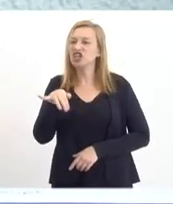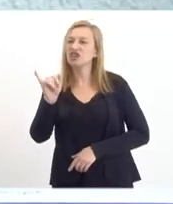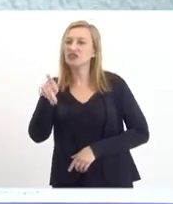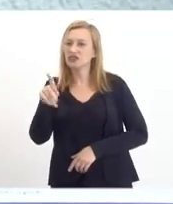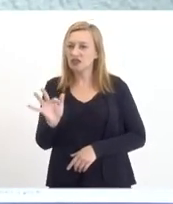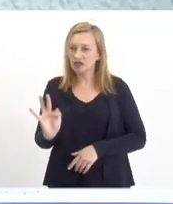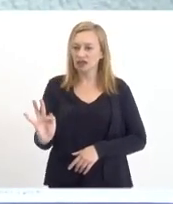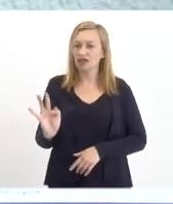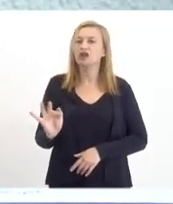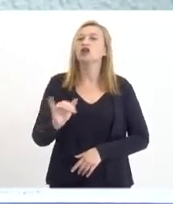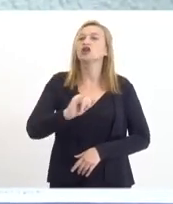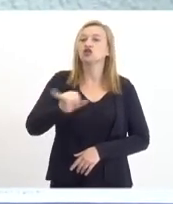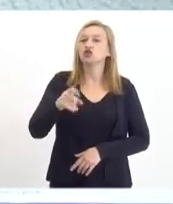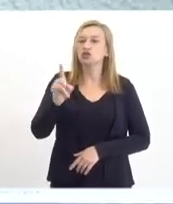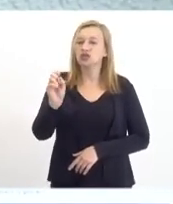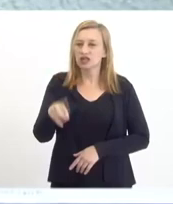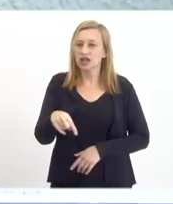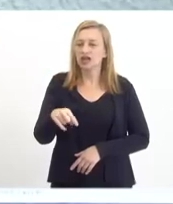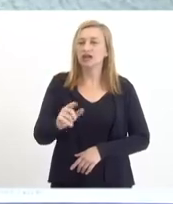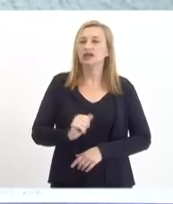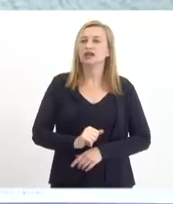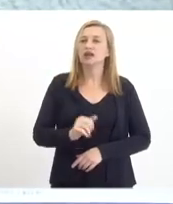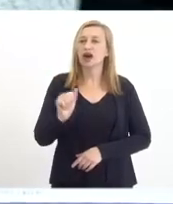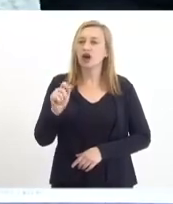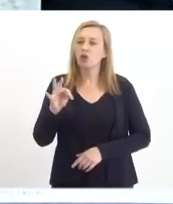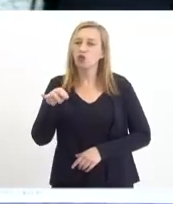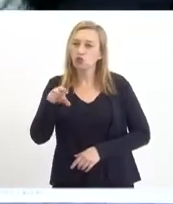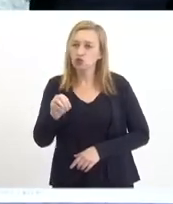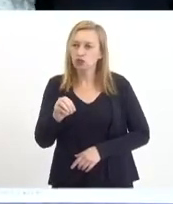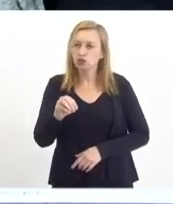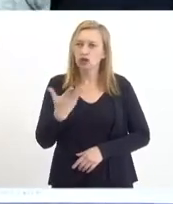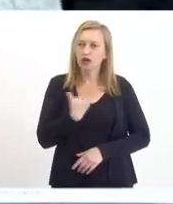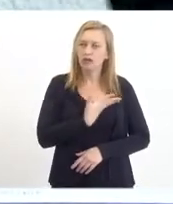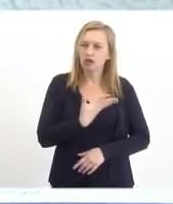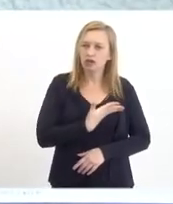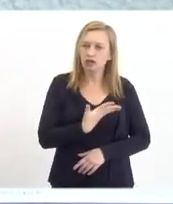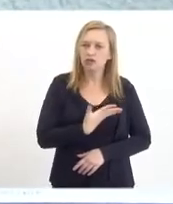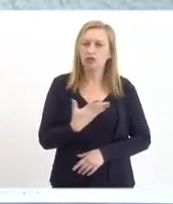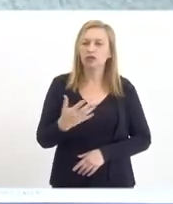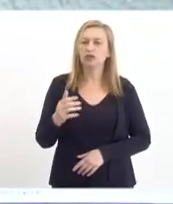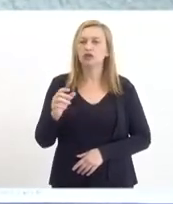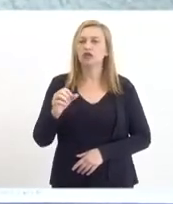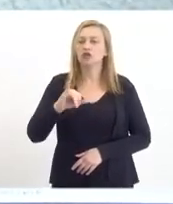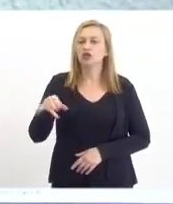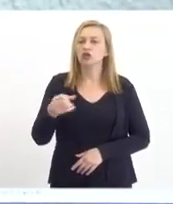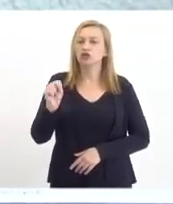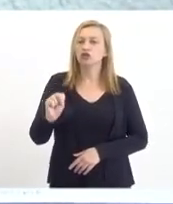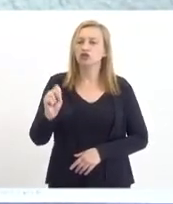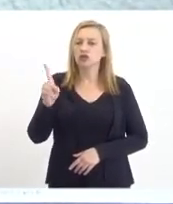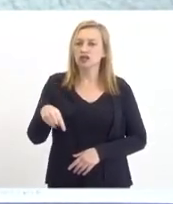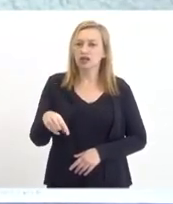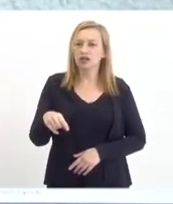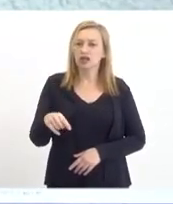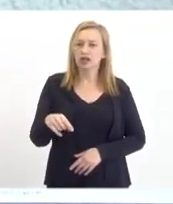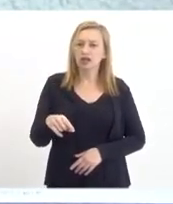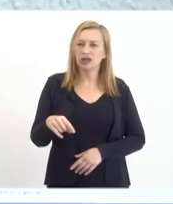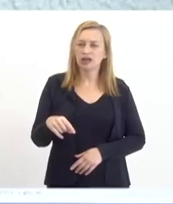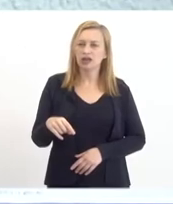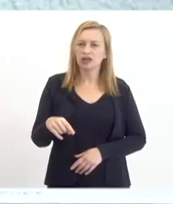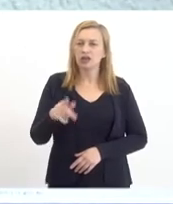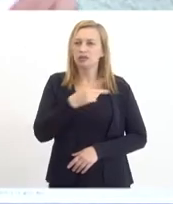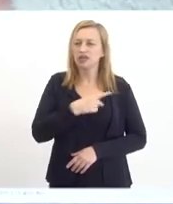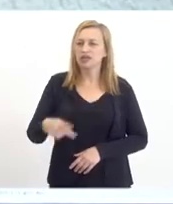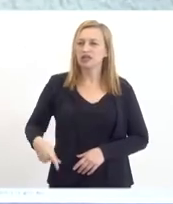José Augusto, nosso amigo, José Almeida Ribeiro, presidente da Câmara, dirigente